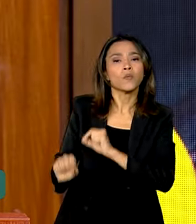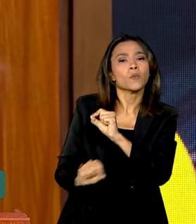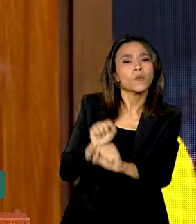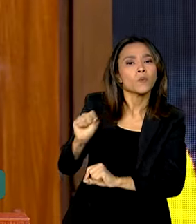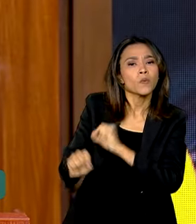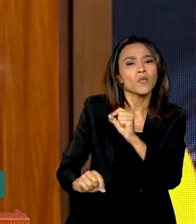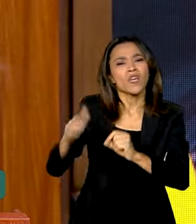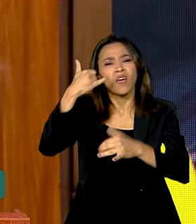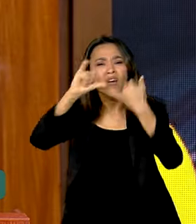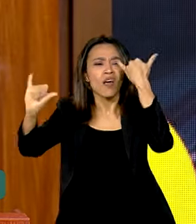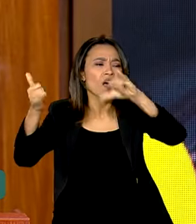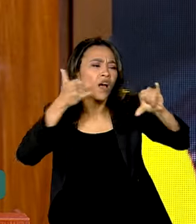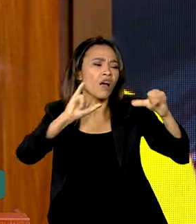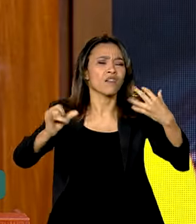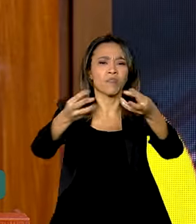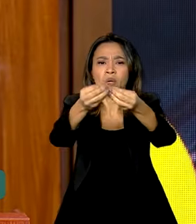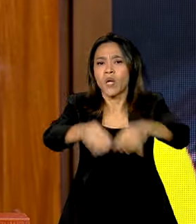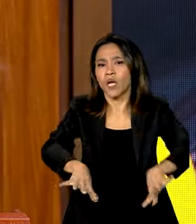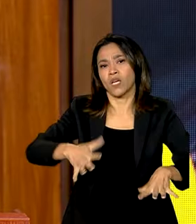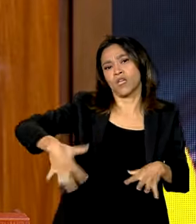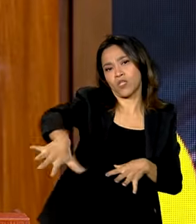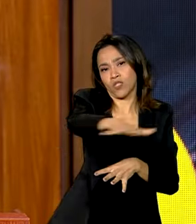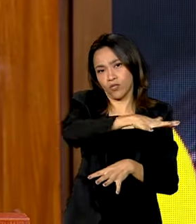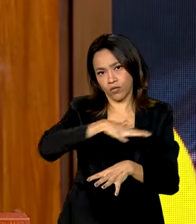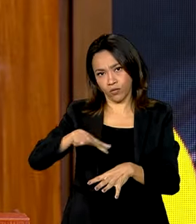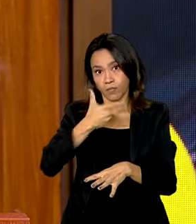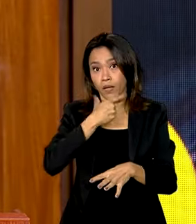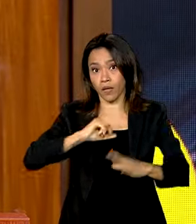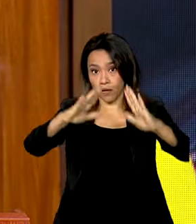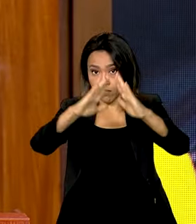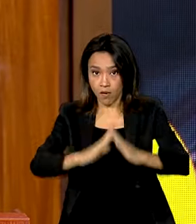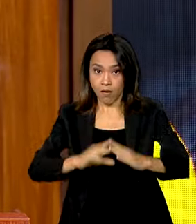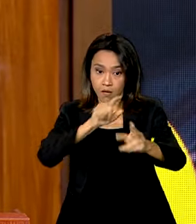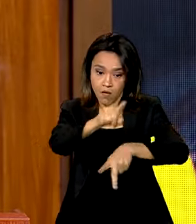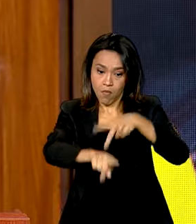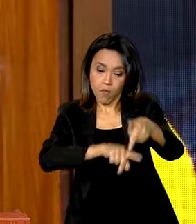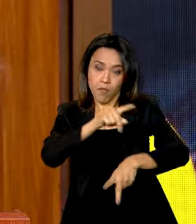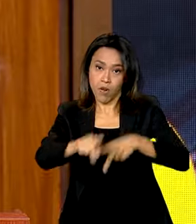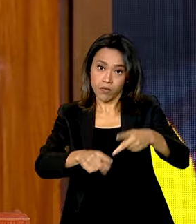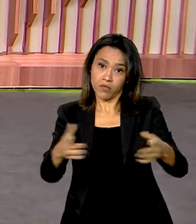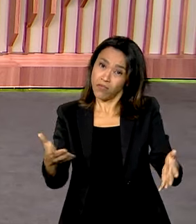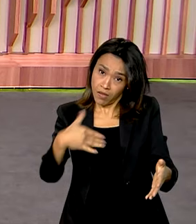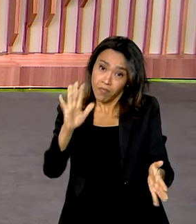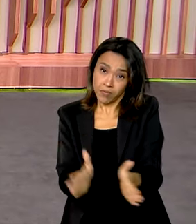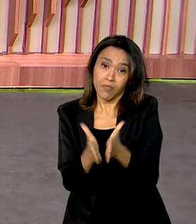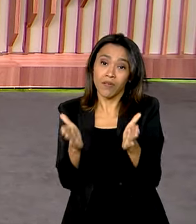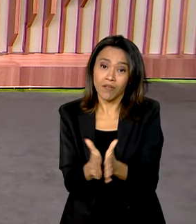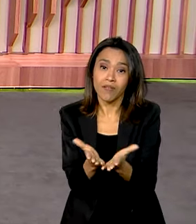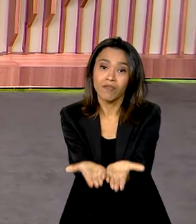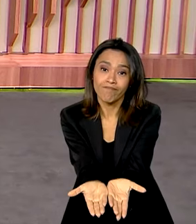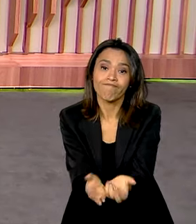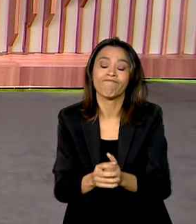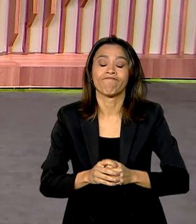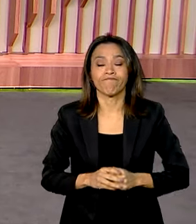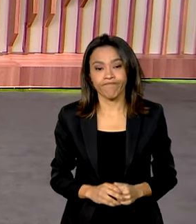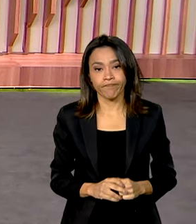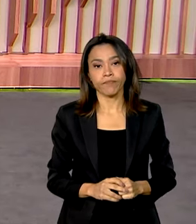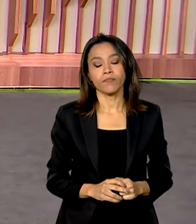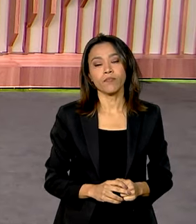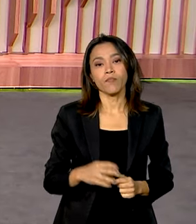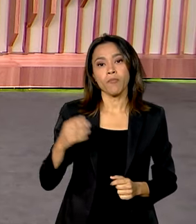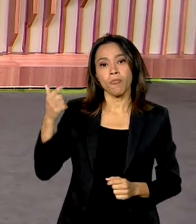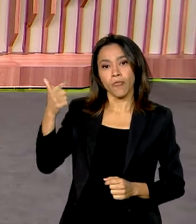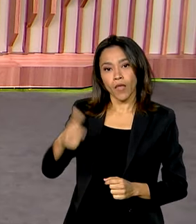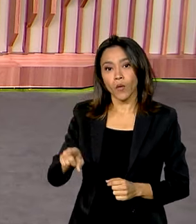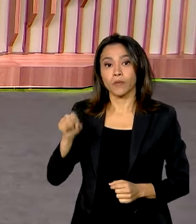prejuízos para a população, principalmente a população mais pobre. A Operação Ponte